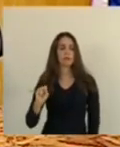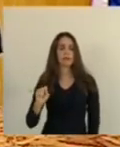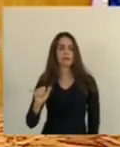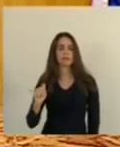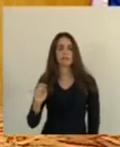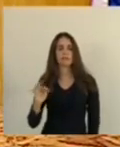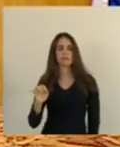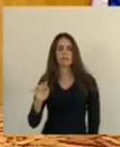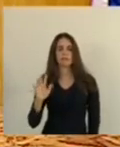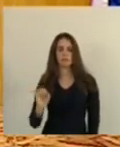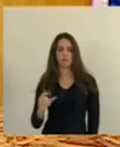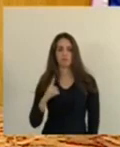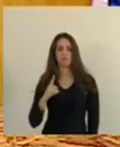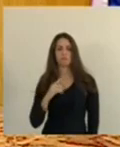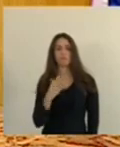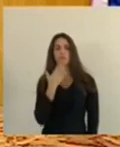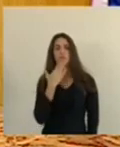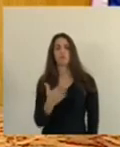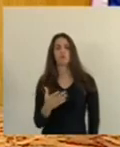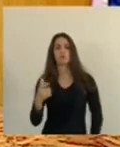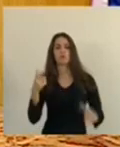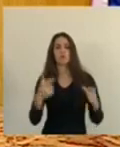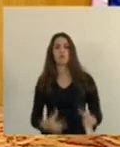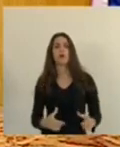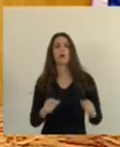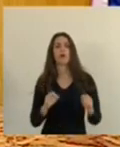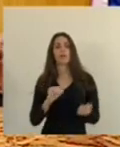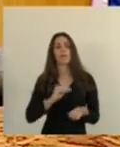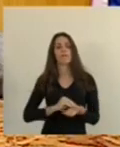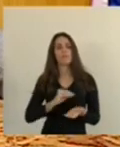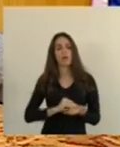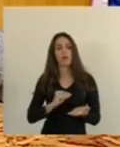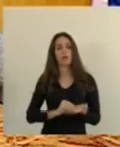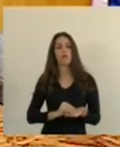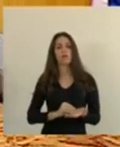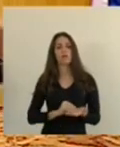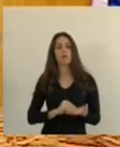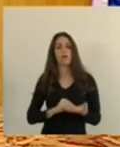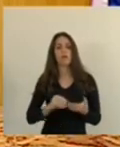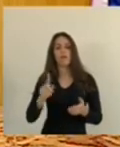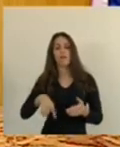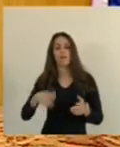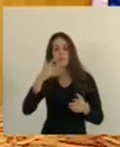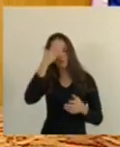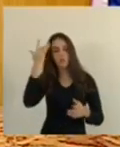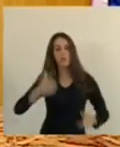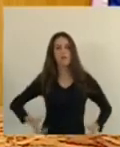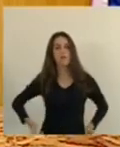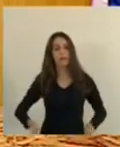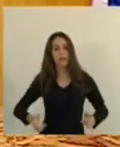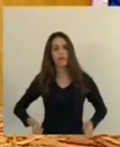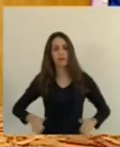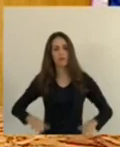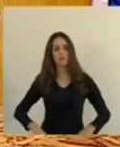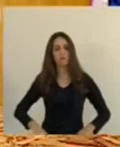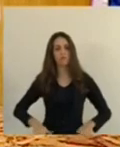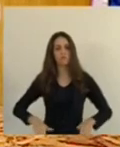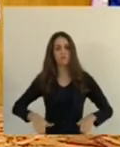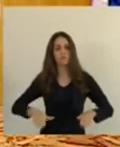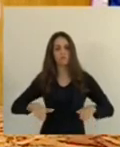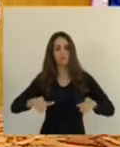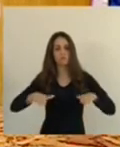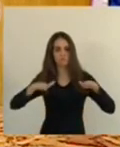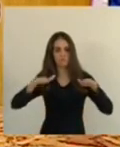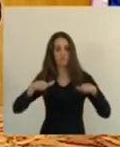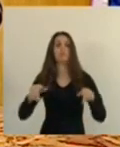solicitando uma plataforma elevatória, está fazendo falta na escola. Na Escola Luiz Valiati, em